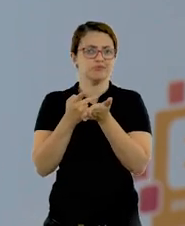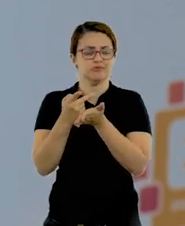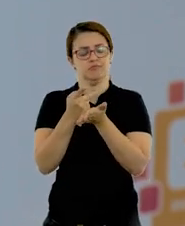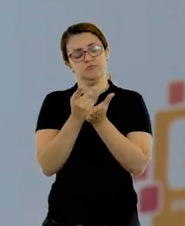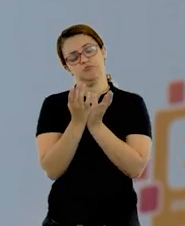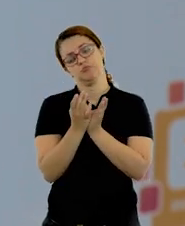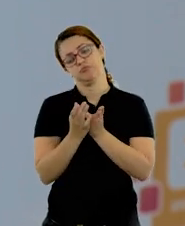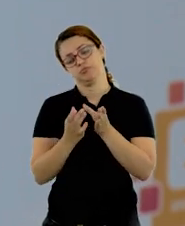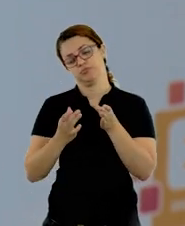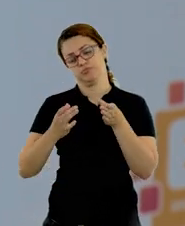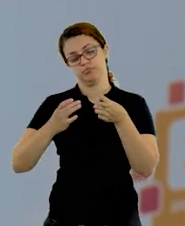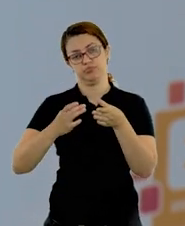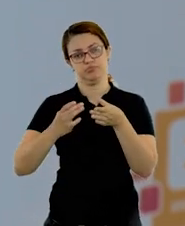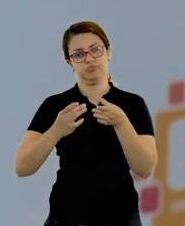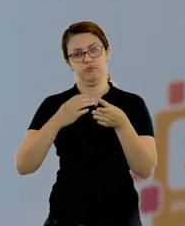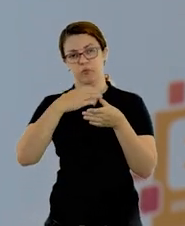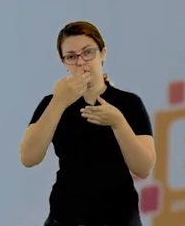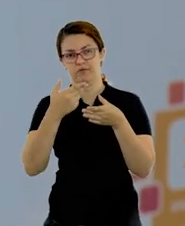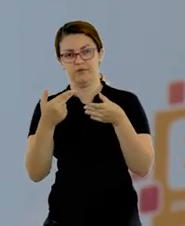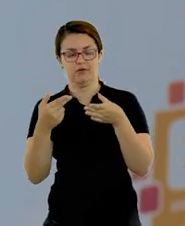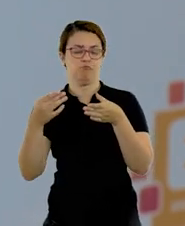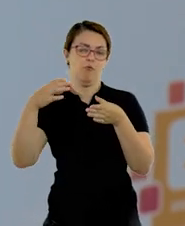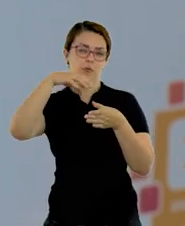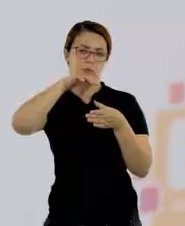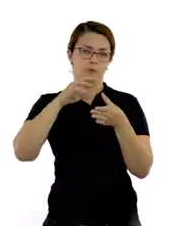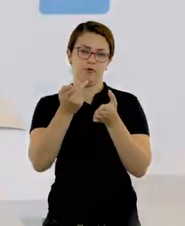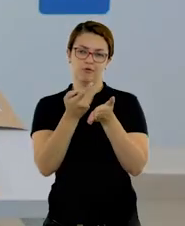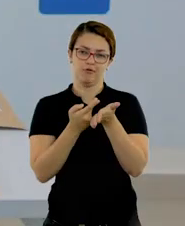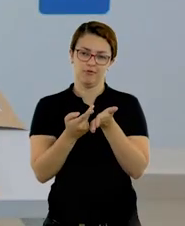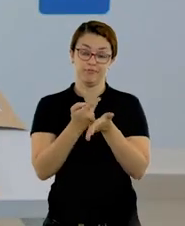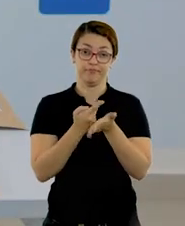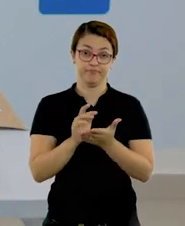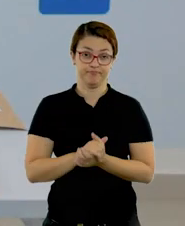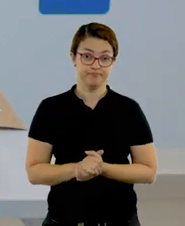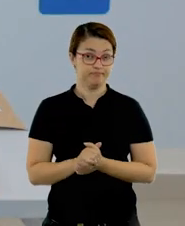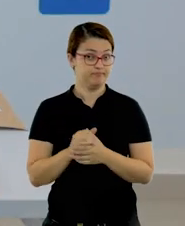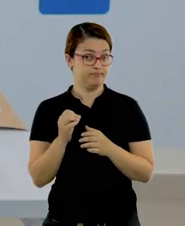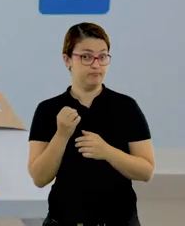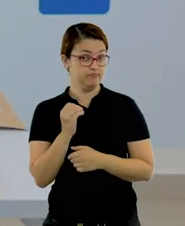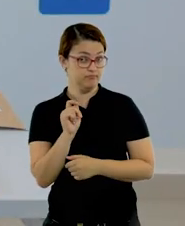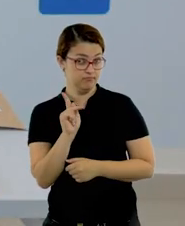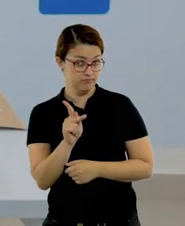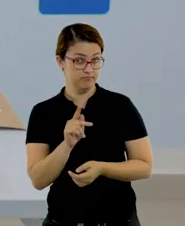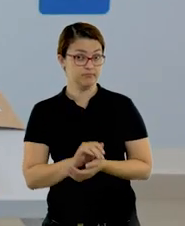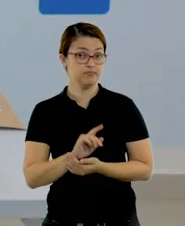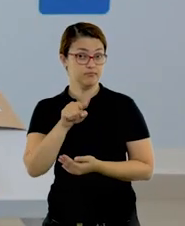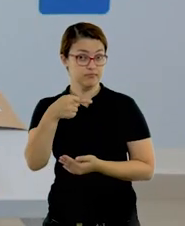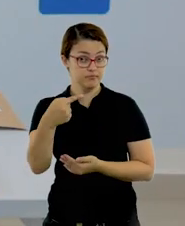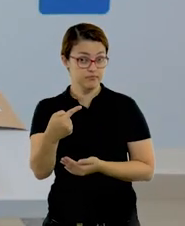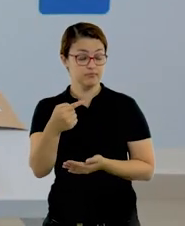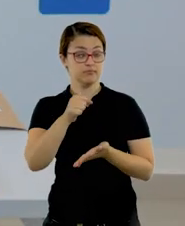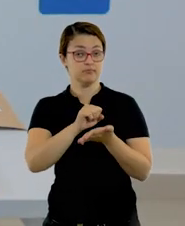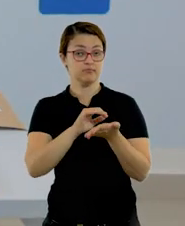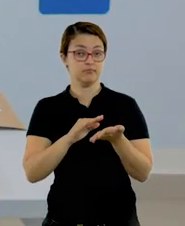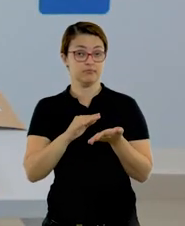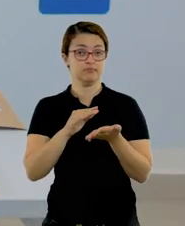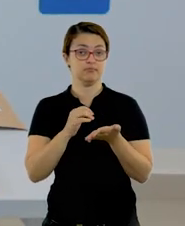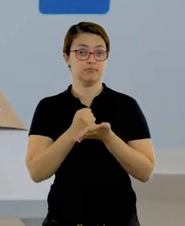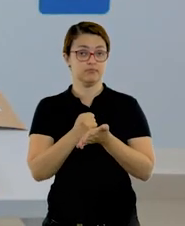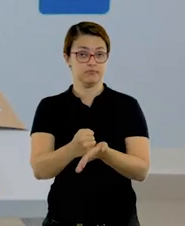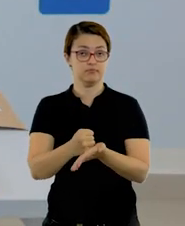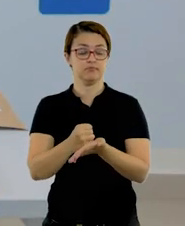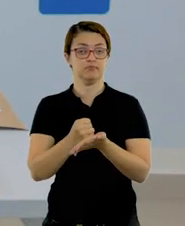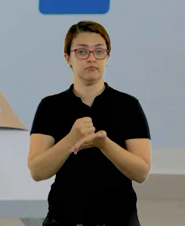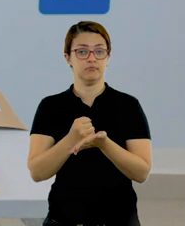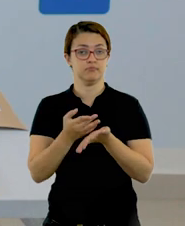confeccionando o desenho de vocês. Tudo bem? A próxima atividade que eu trouxe para vocês é